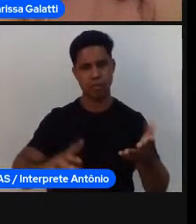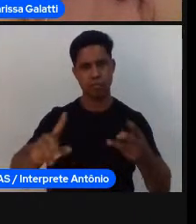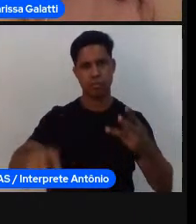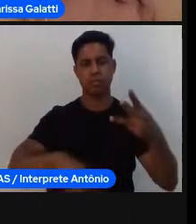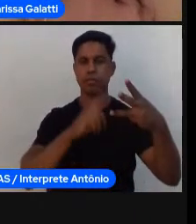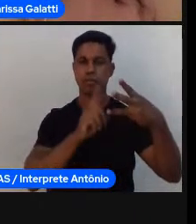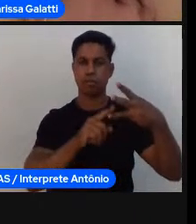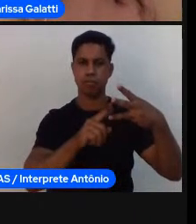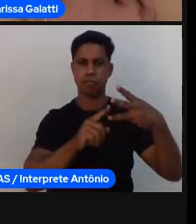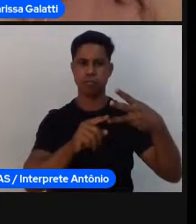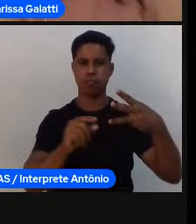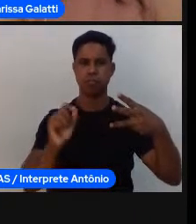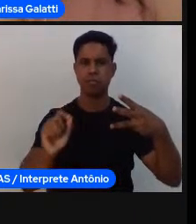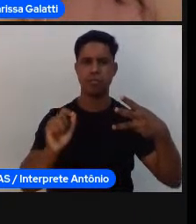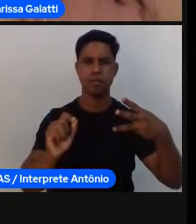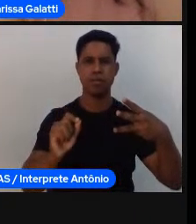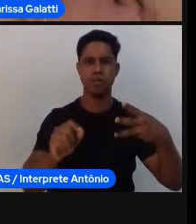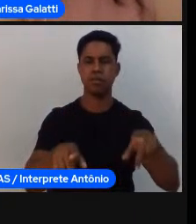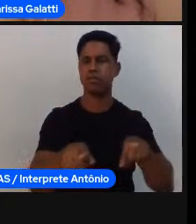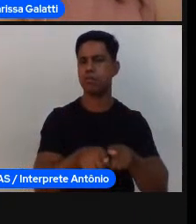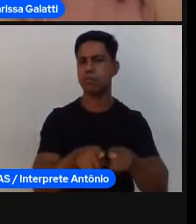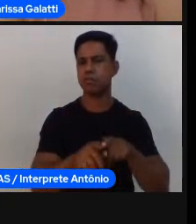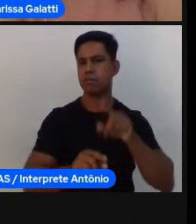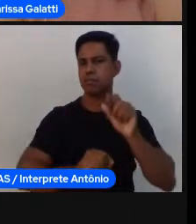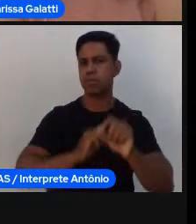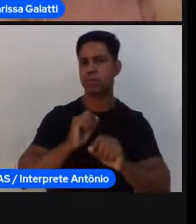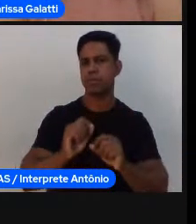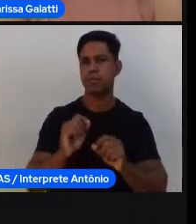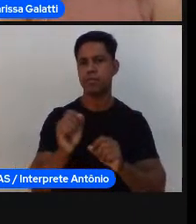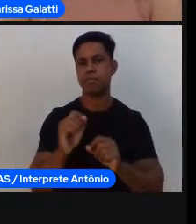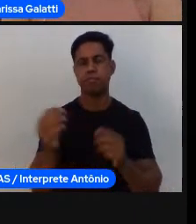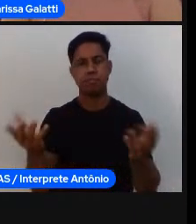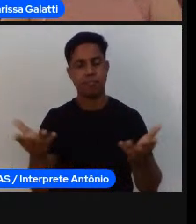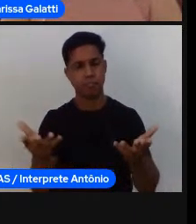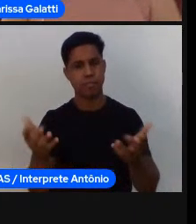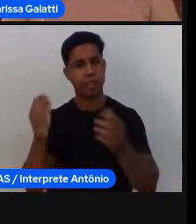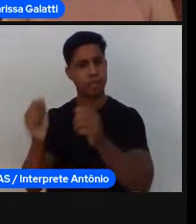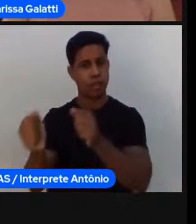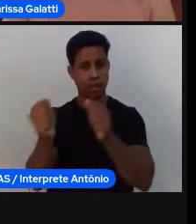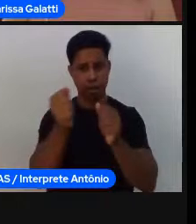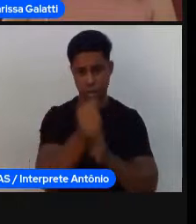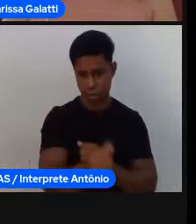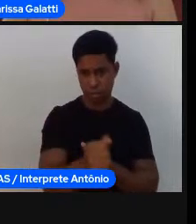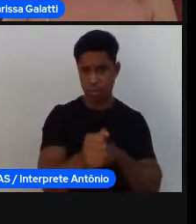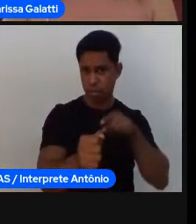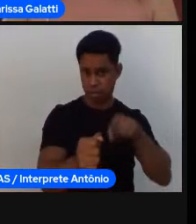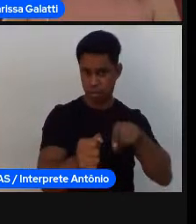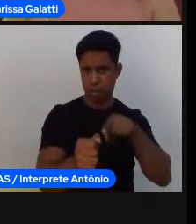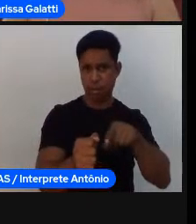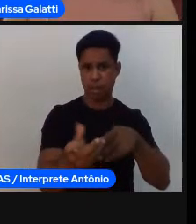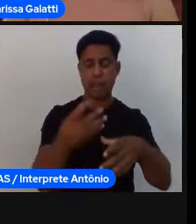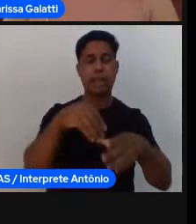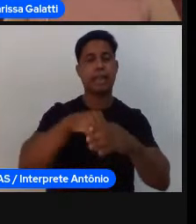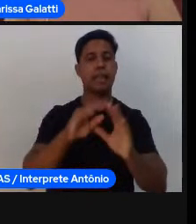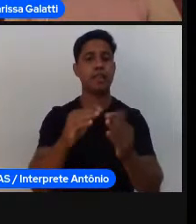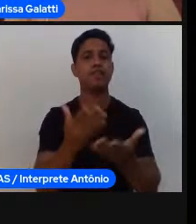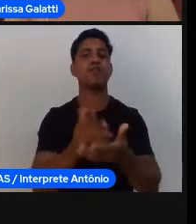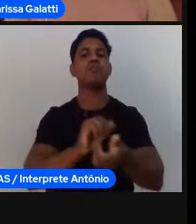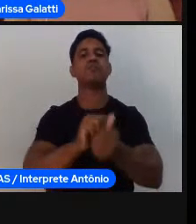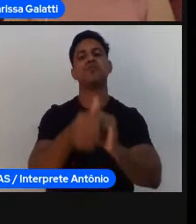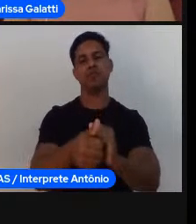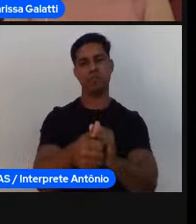a gente não tá inventando a roda né é mas a gente tá trazendo o olhar pra tudo que o esporte pode oferecer a gente